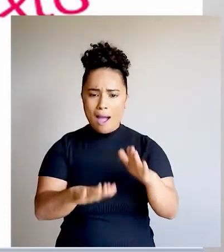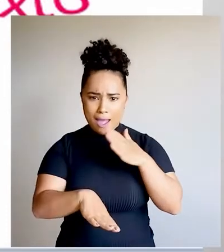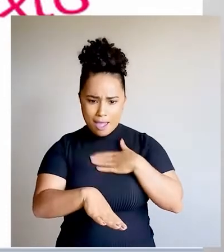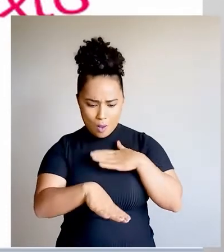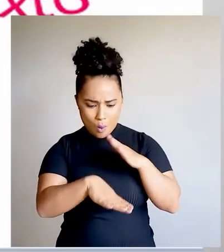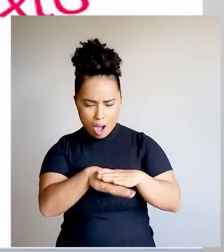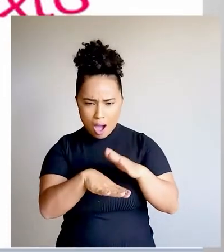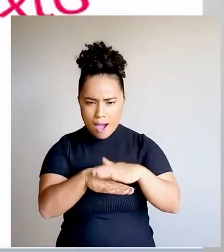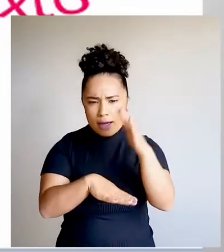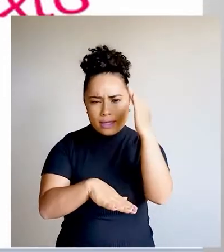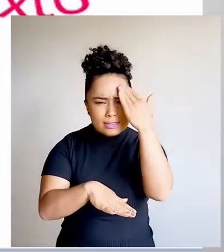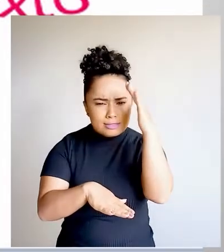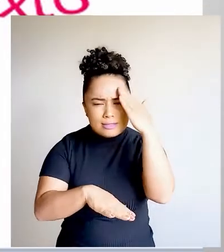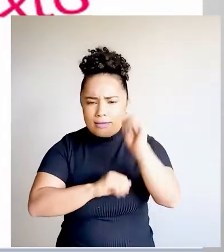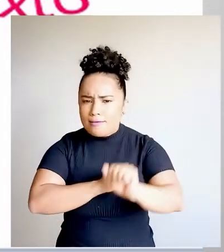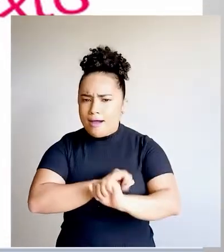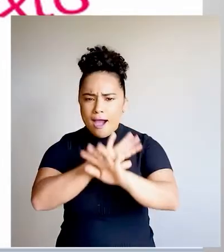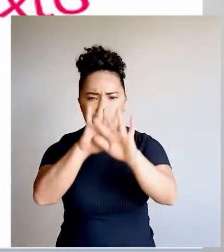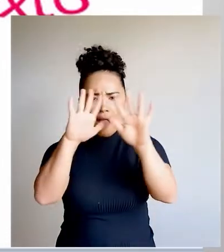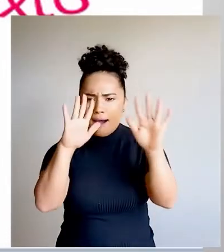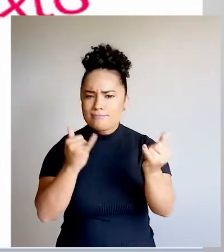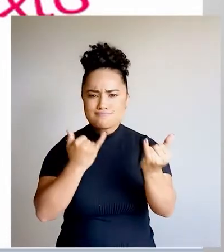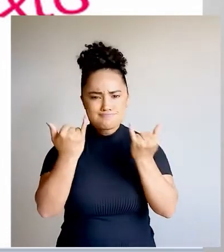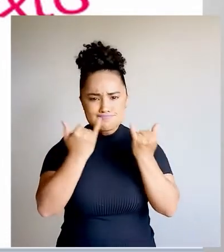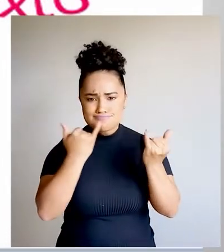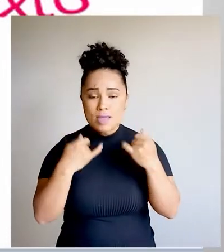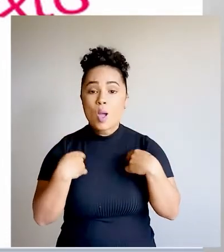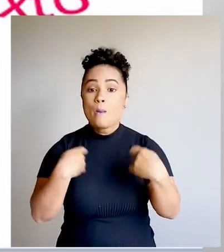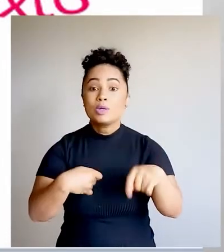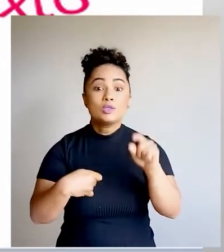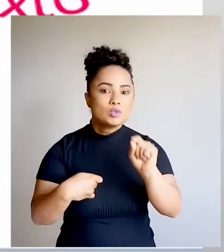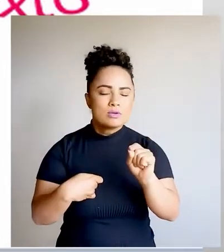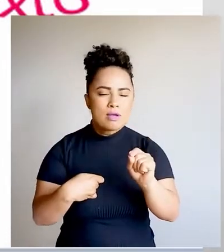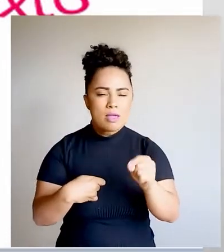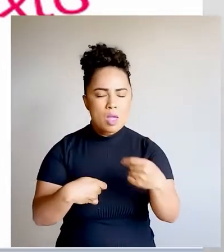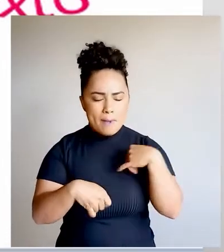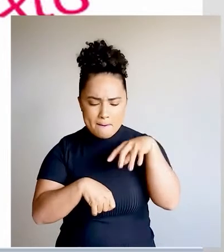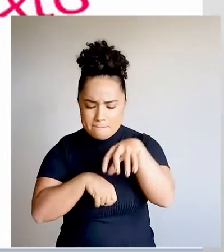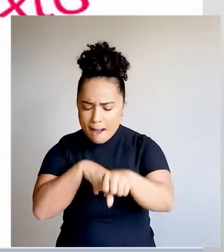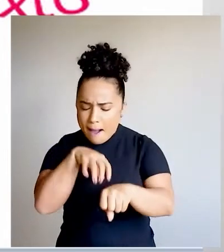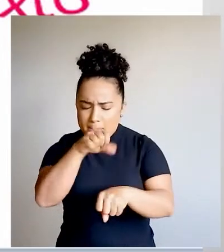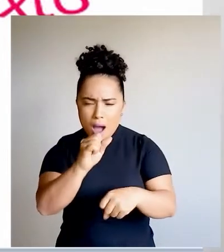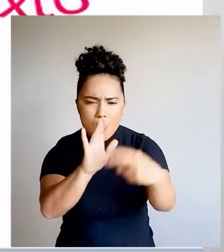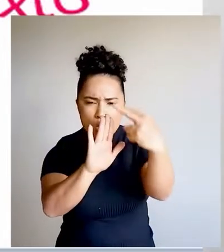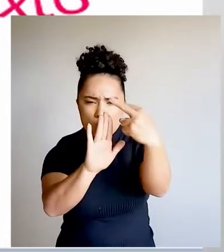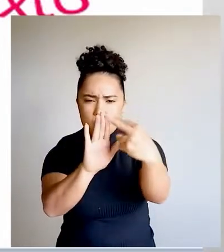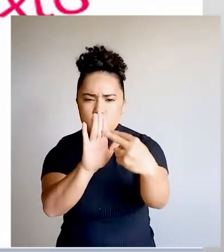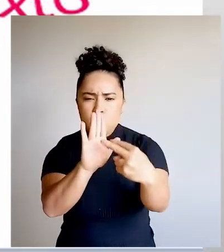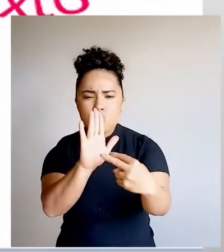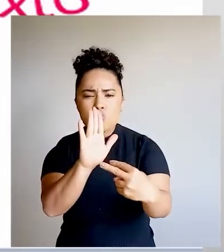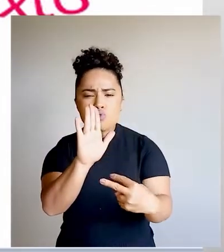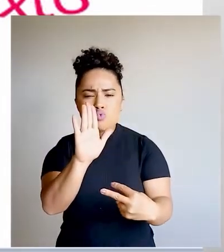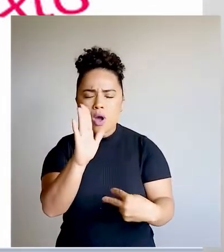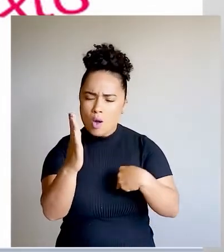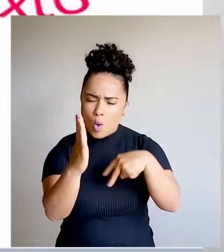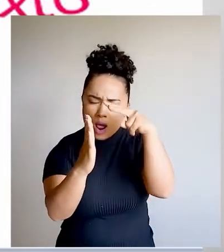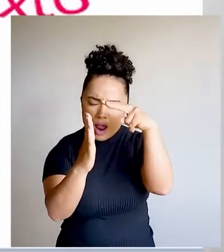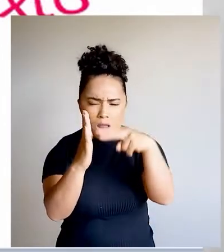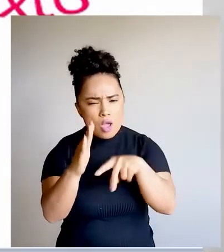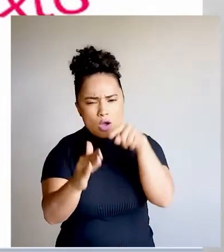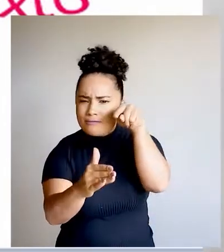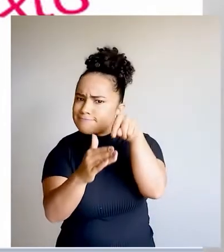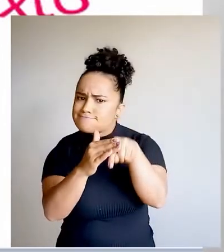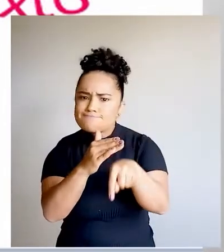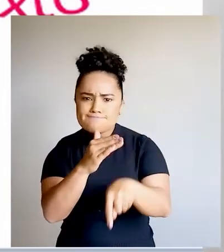acesso, entender direitinho essa informação, eu preciso mergulhar lá no texto, entrar no texto,